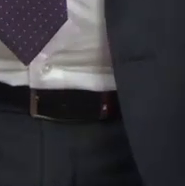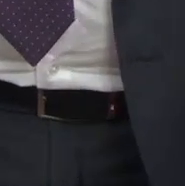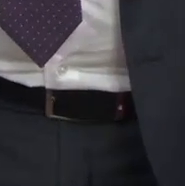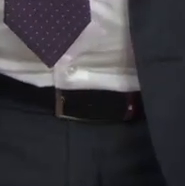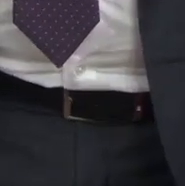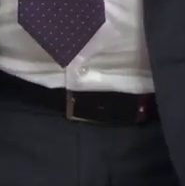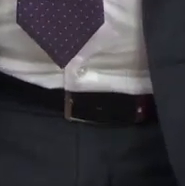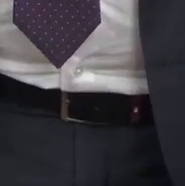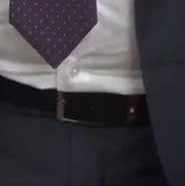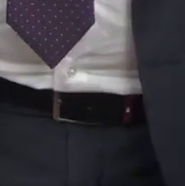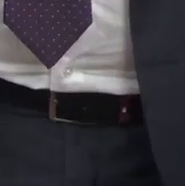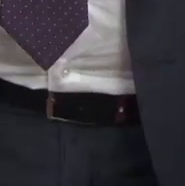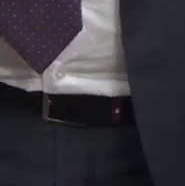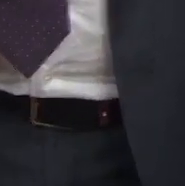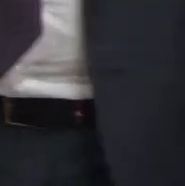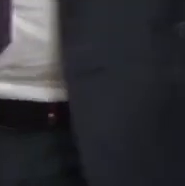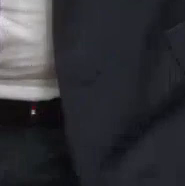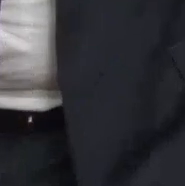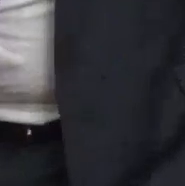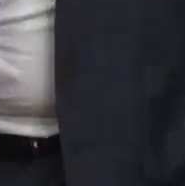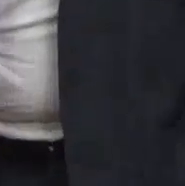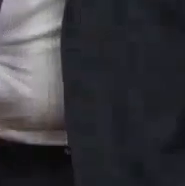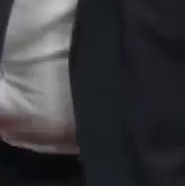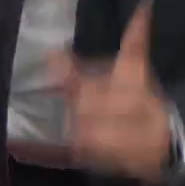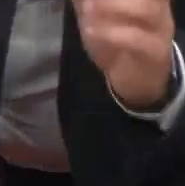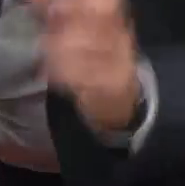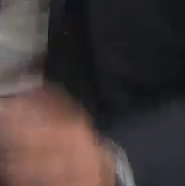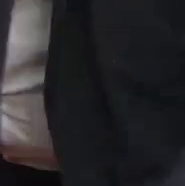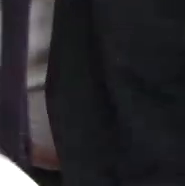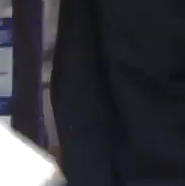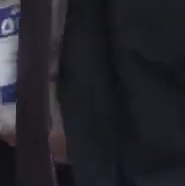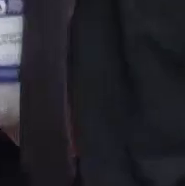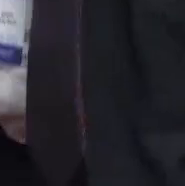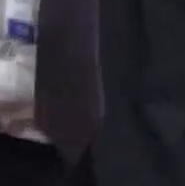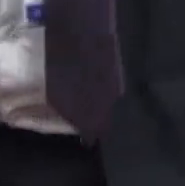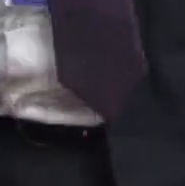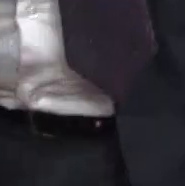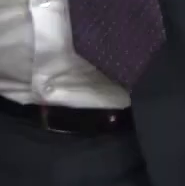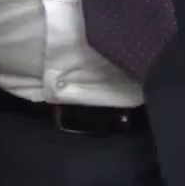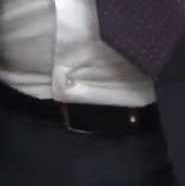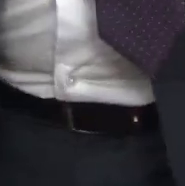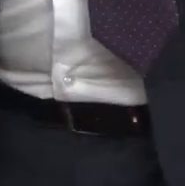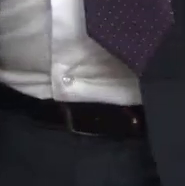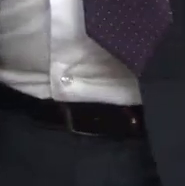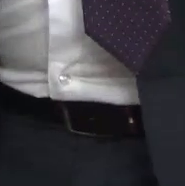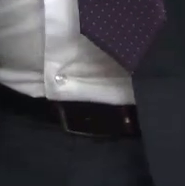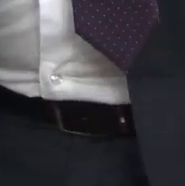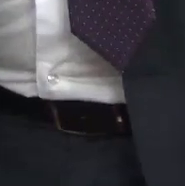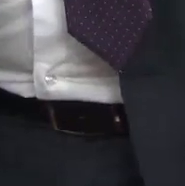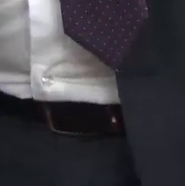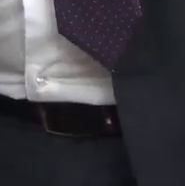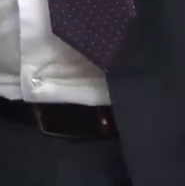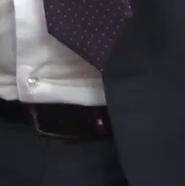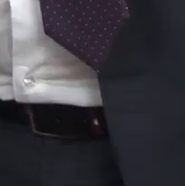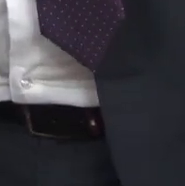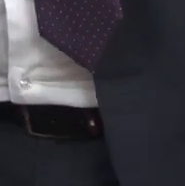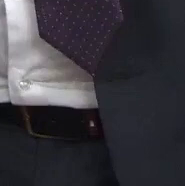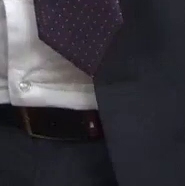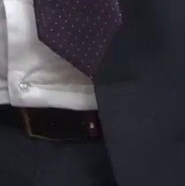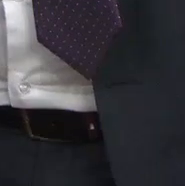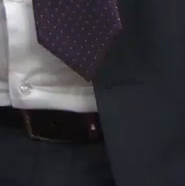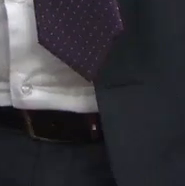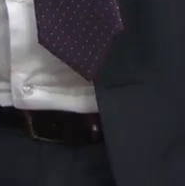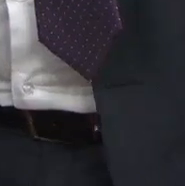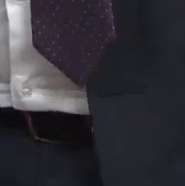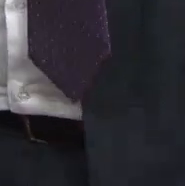Bela, deputado Celinho Citrocel. E quero aproveitar aqui para justificar a ausência do deputado Oscar